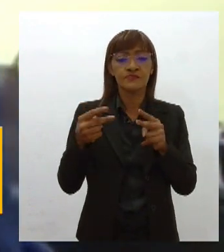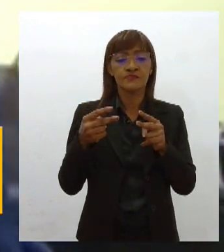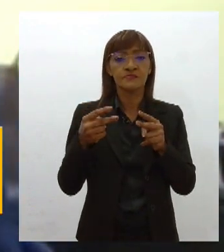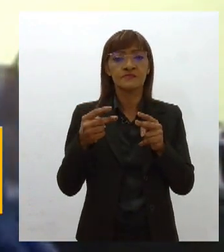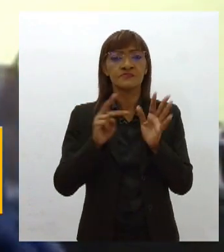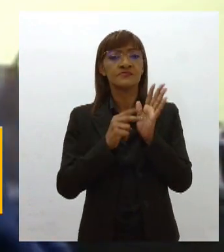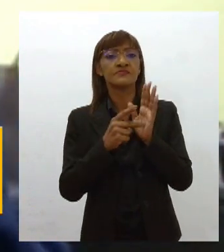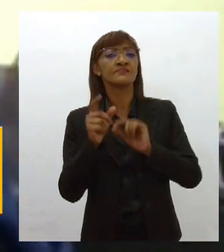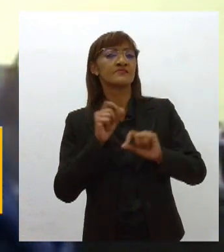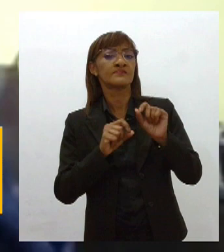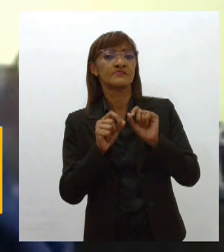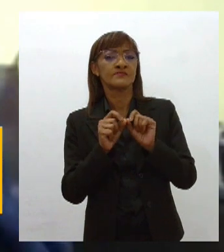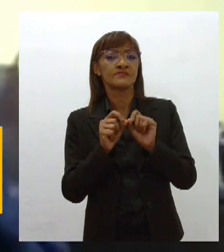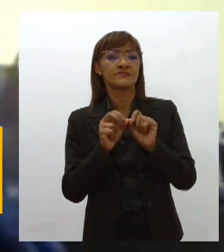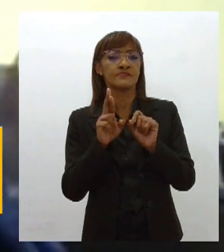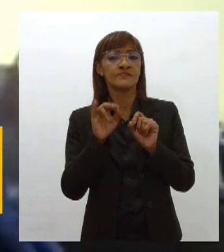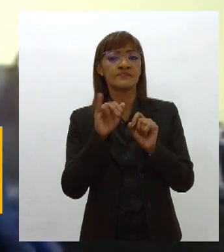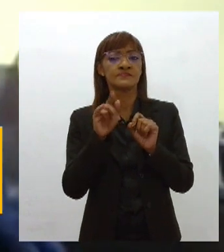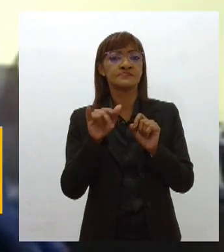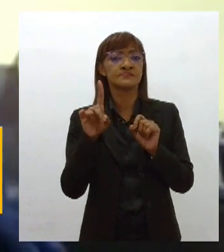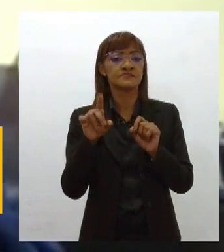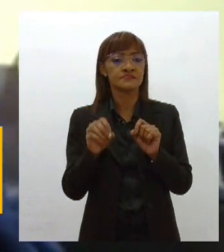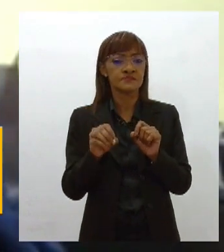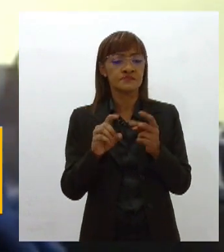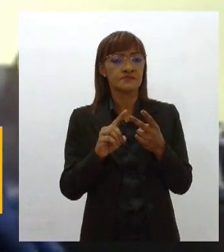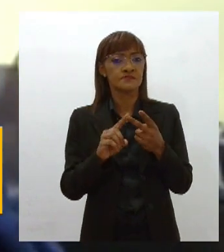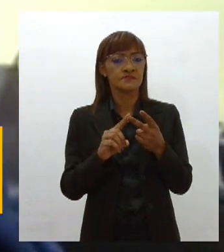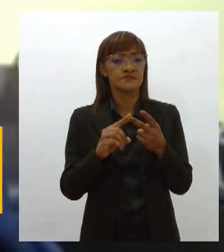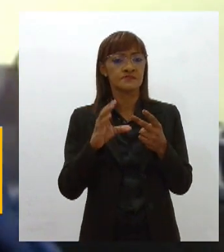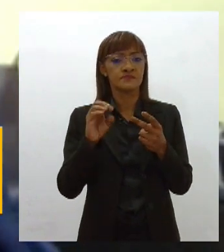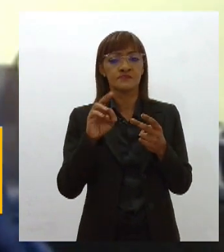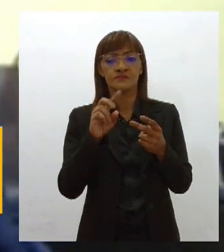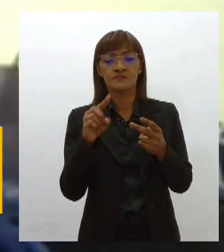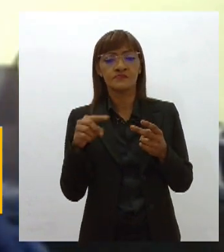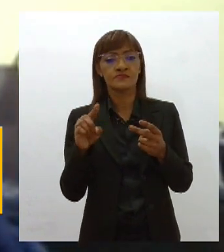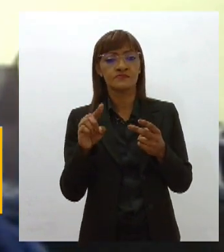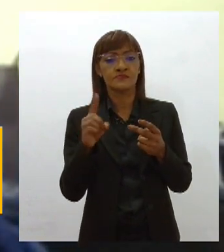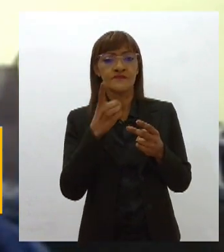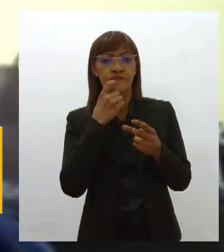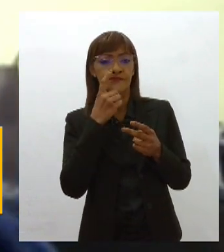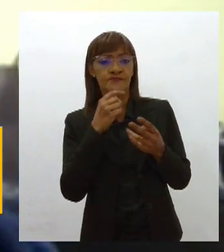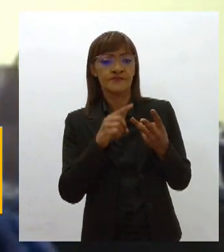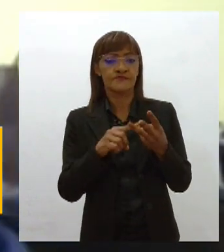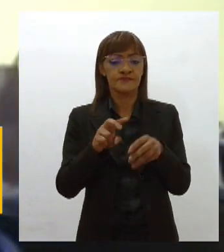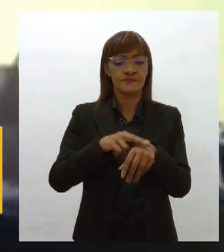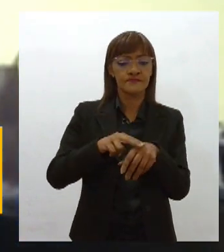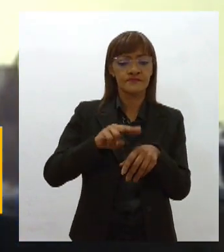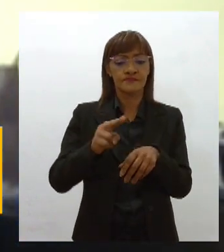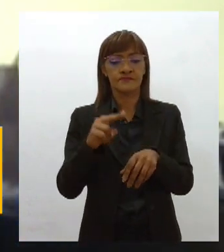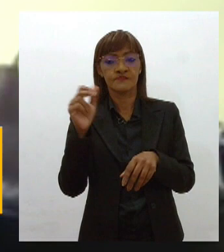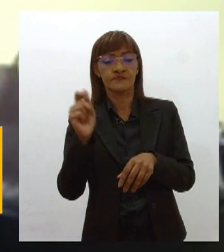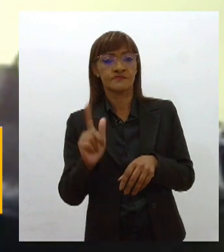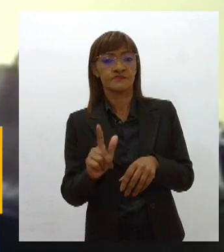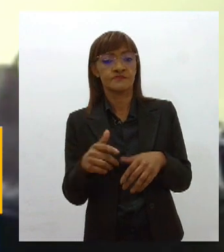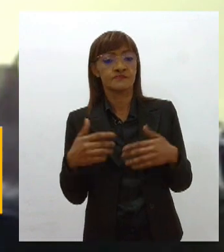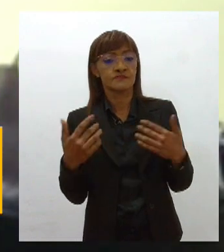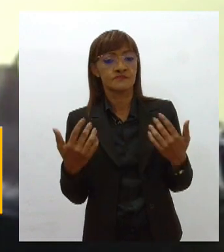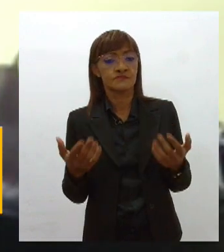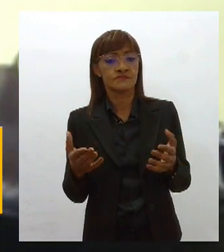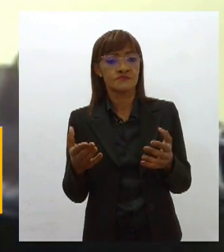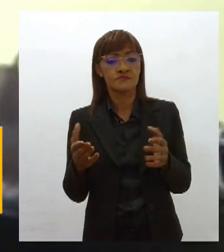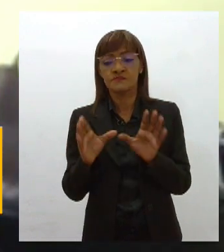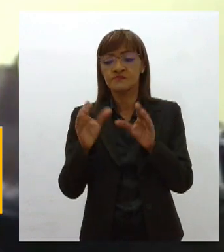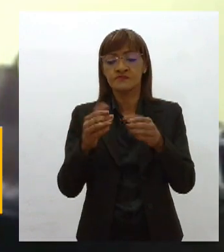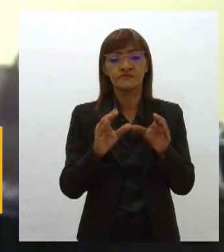quem? O que é o cordão vermelho? O é o cordão verde e o azul? O que é o guerreiro? O que é o